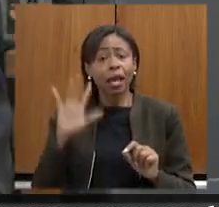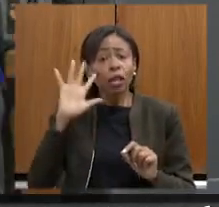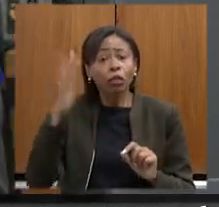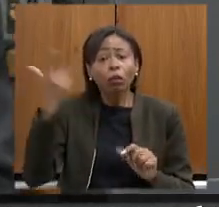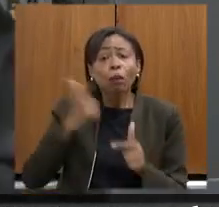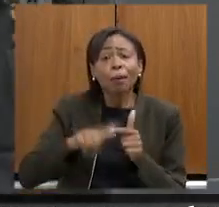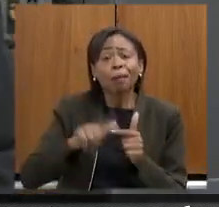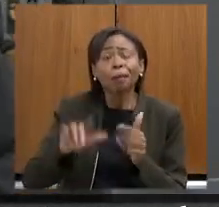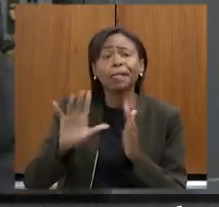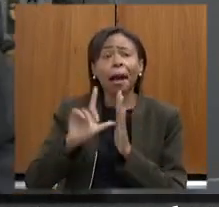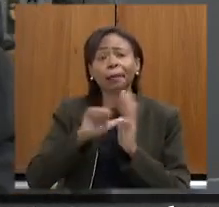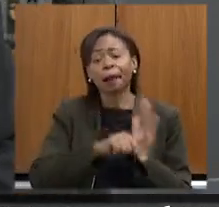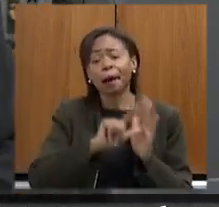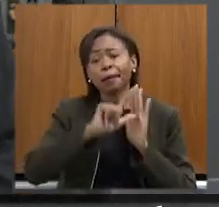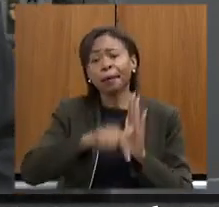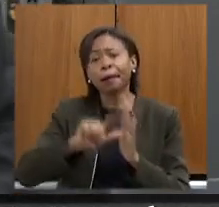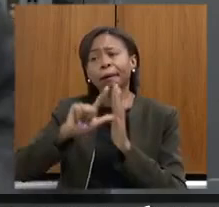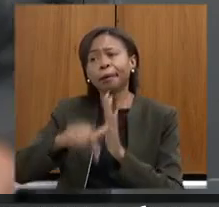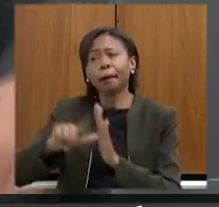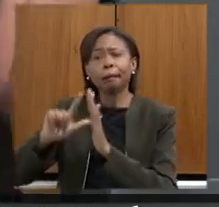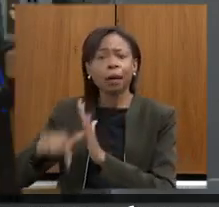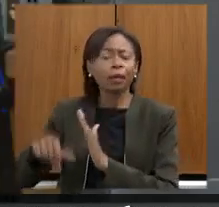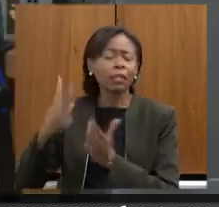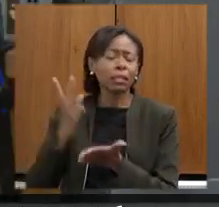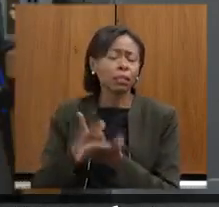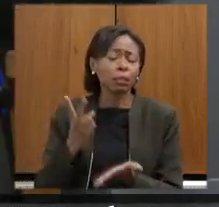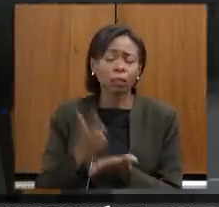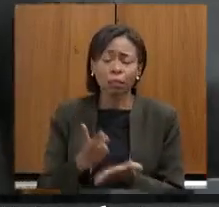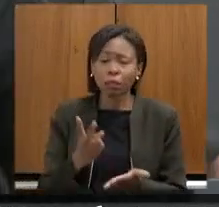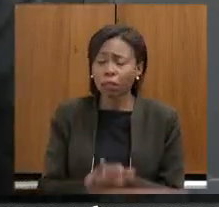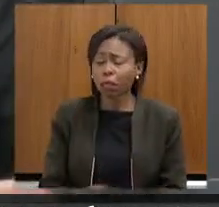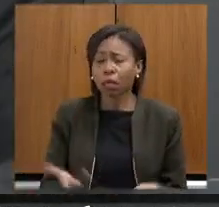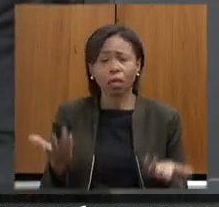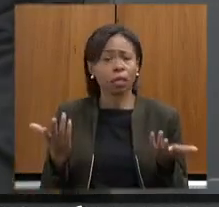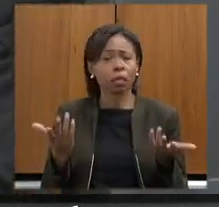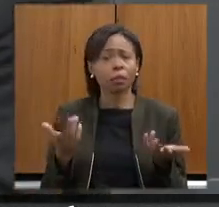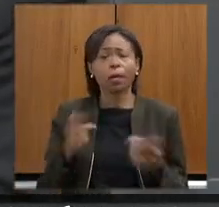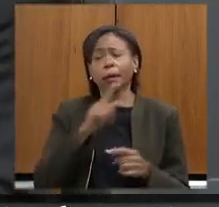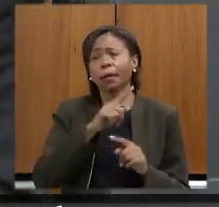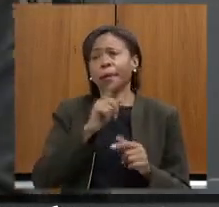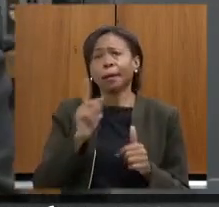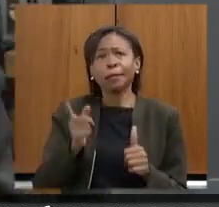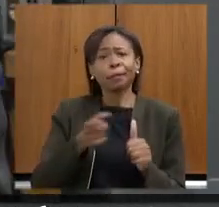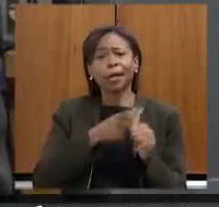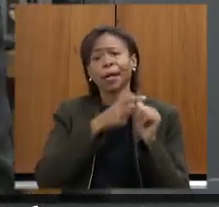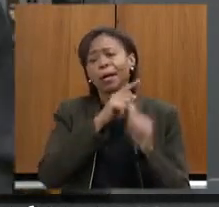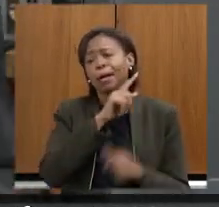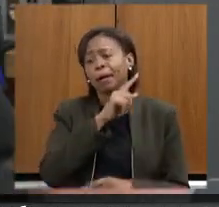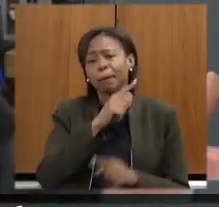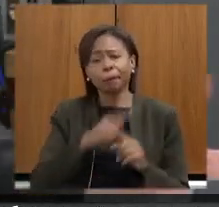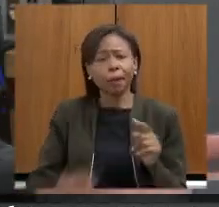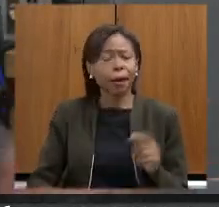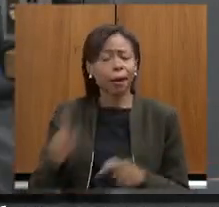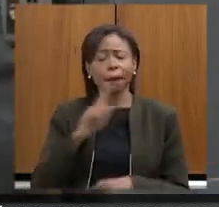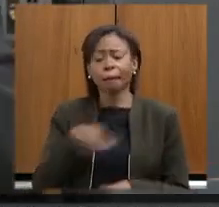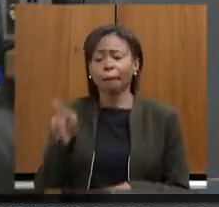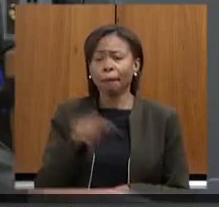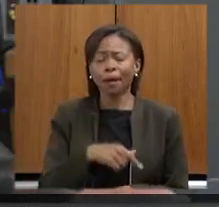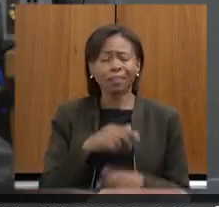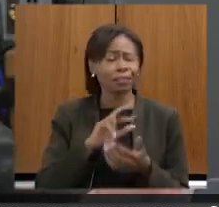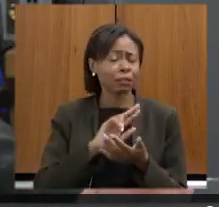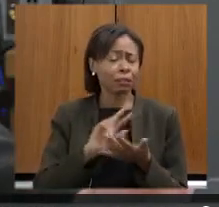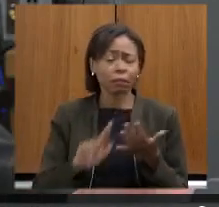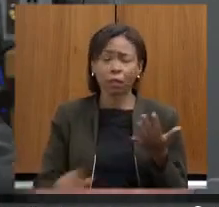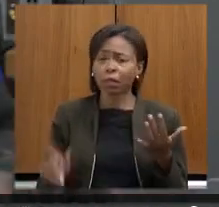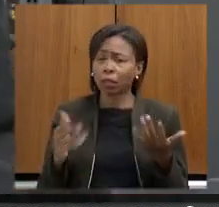obstáculos de todo tipo de suspensões de não sei o que lá e aí a economia não anda e